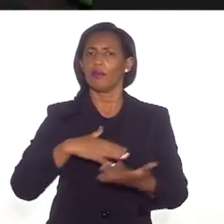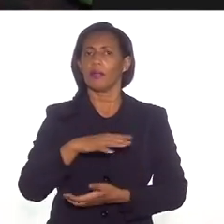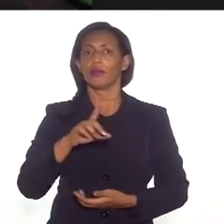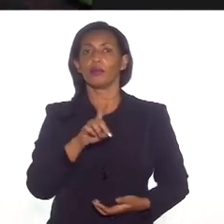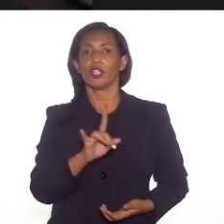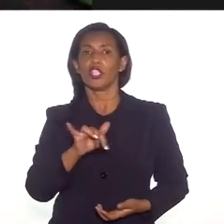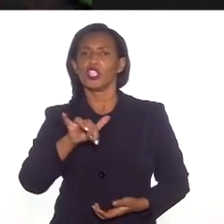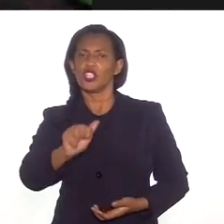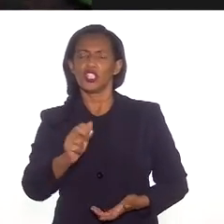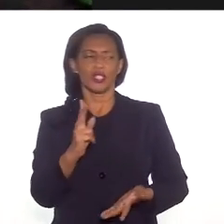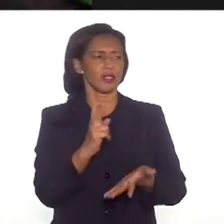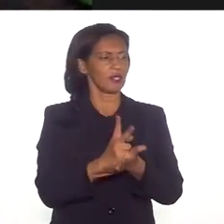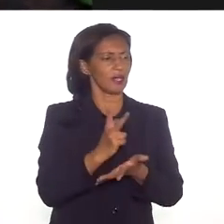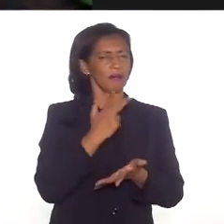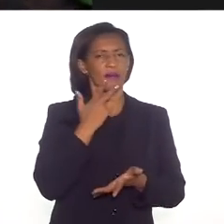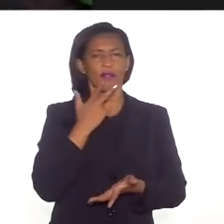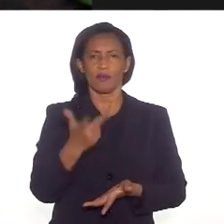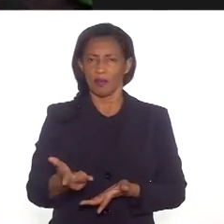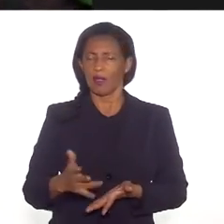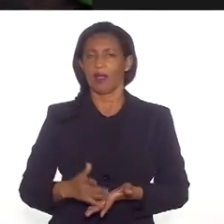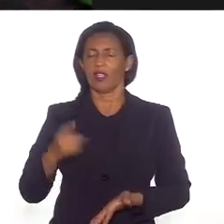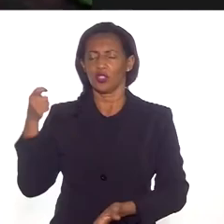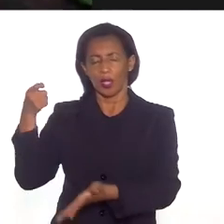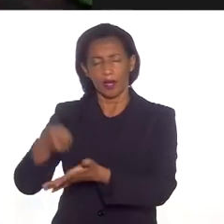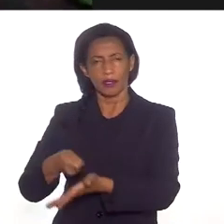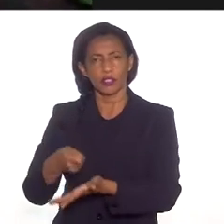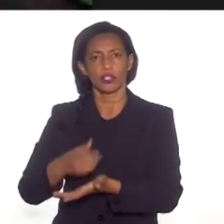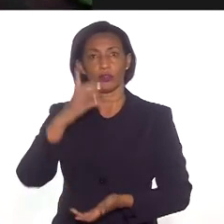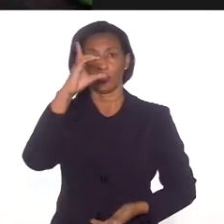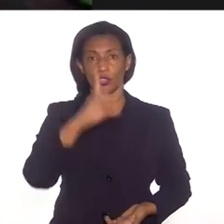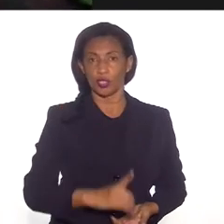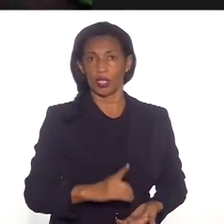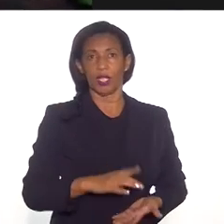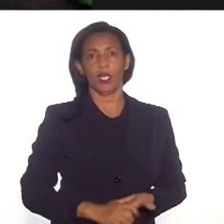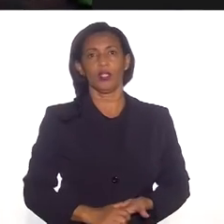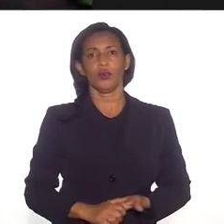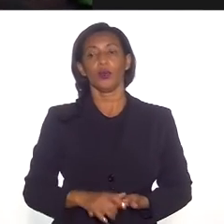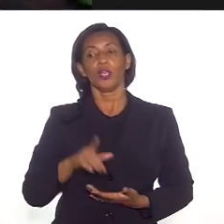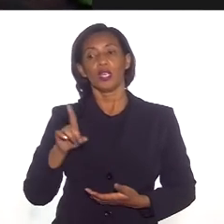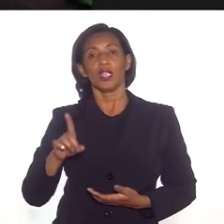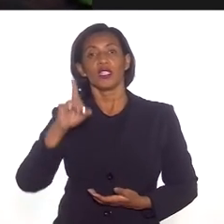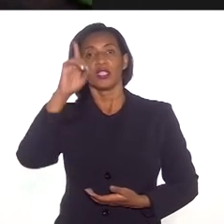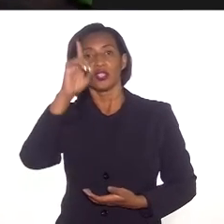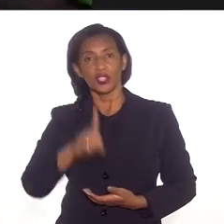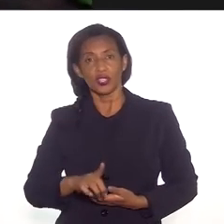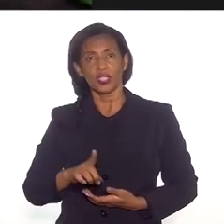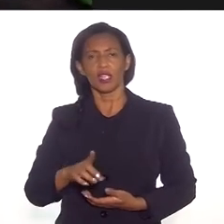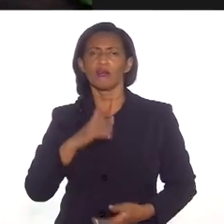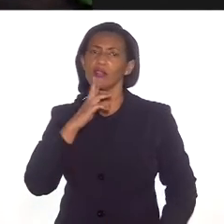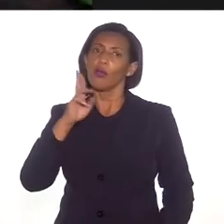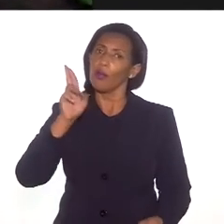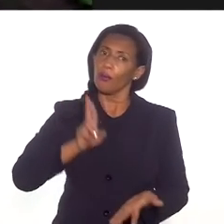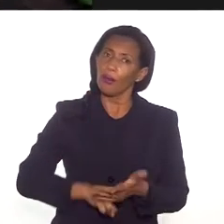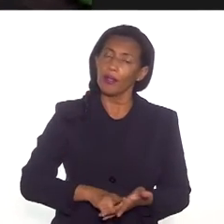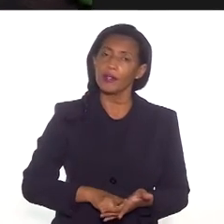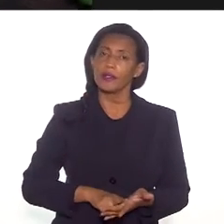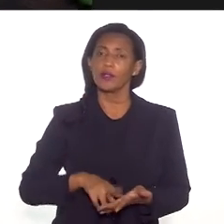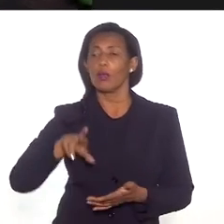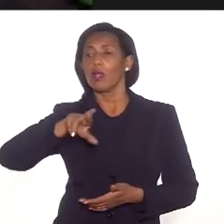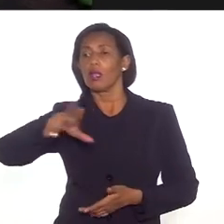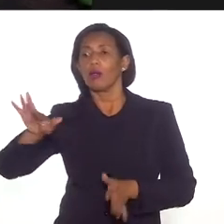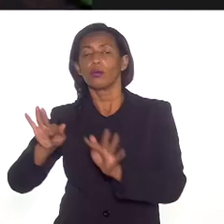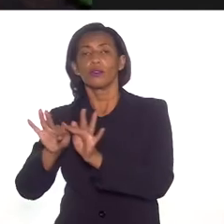todo esse movimento no sentido justamente de garantir esses direitos e que esses direitos sejam reconhecidos,